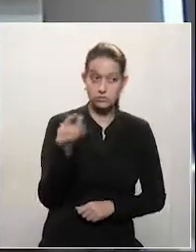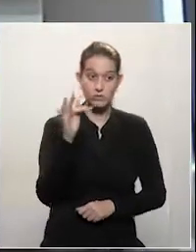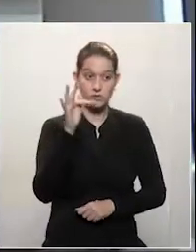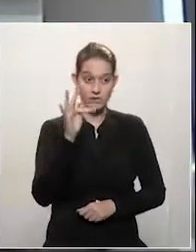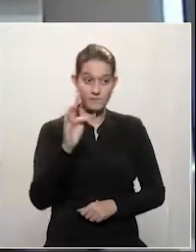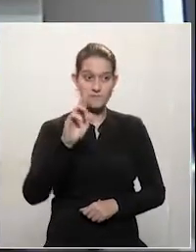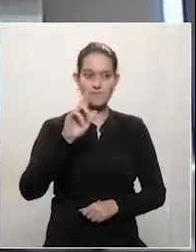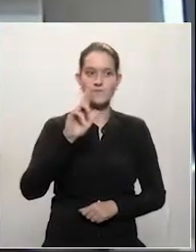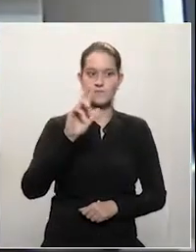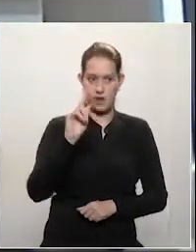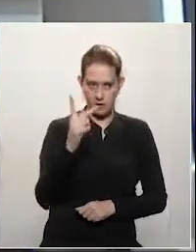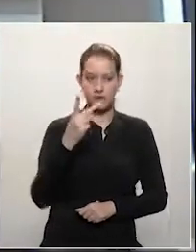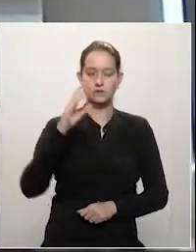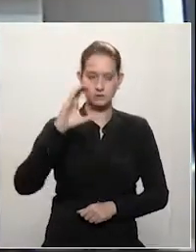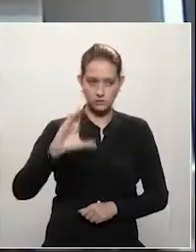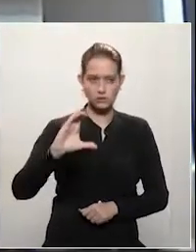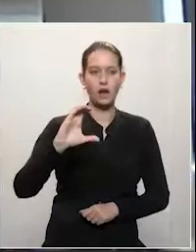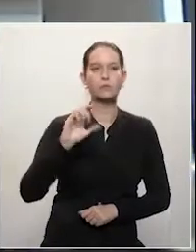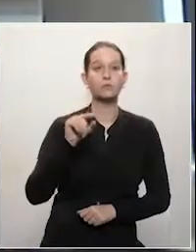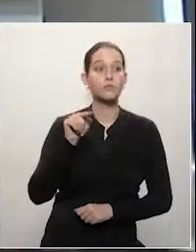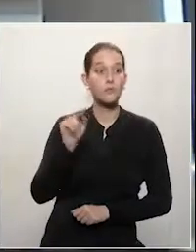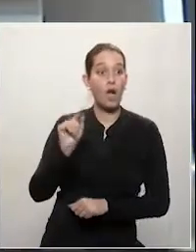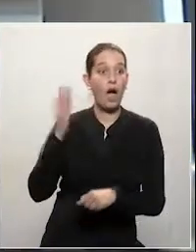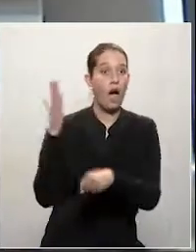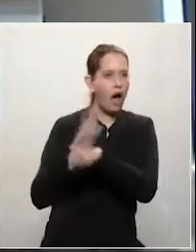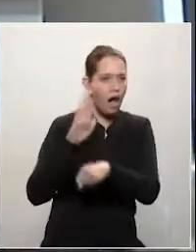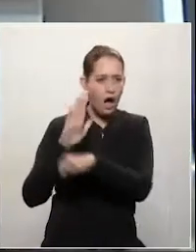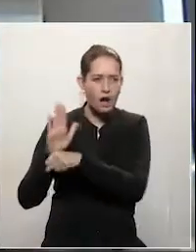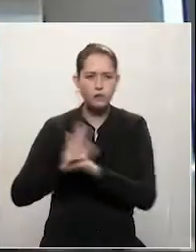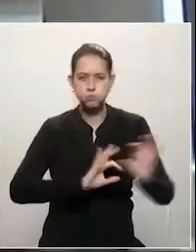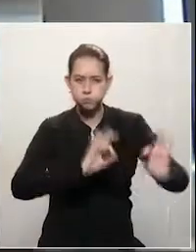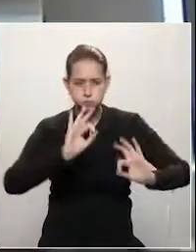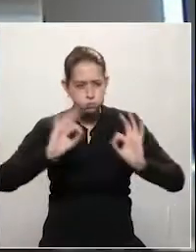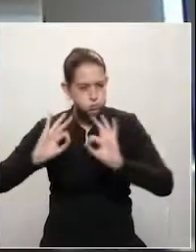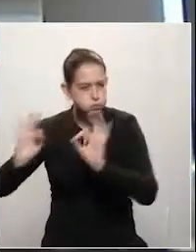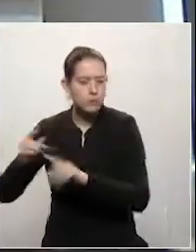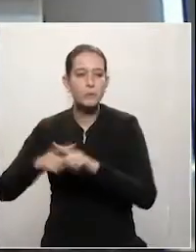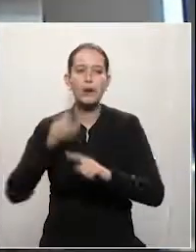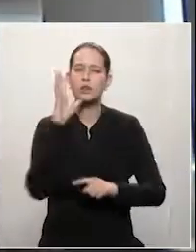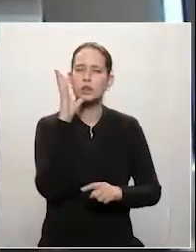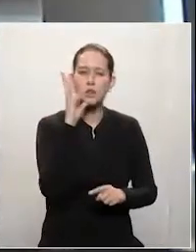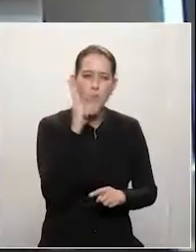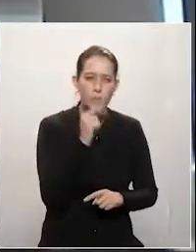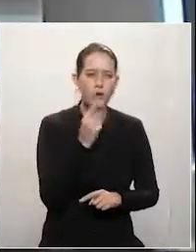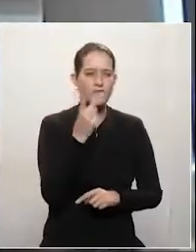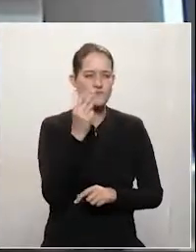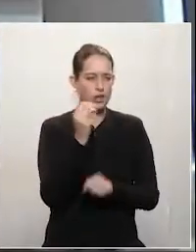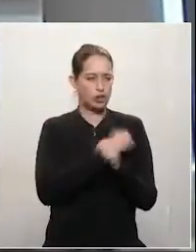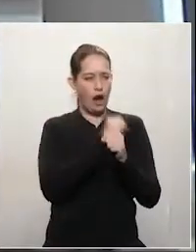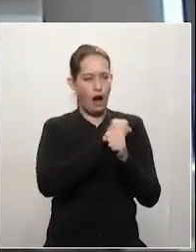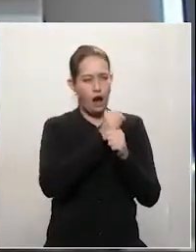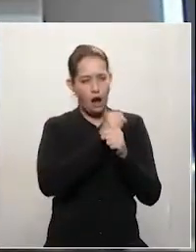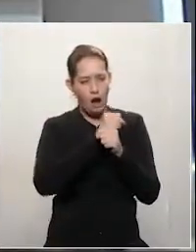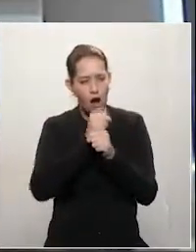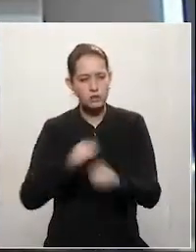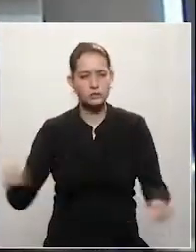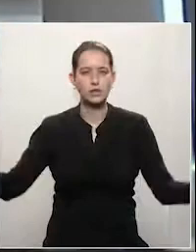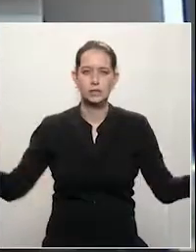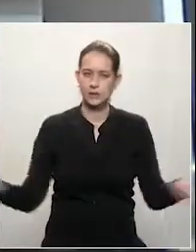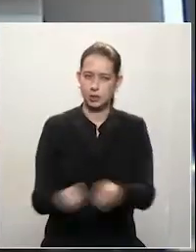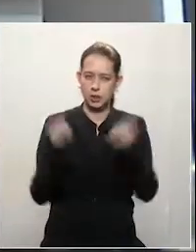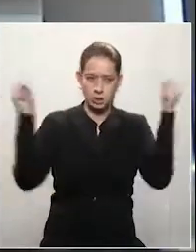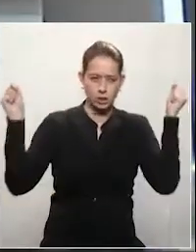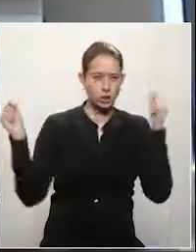luta contra o monstro da infração, com tudo o que advém disso, a destruição dos salários, das